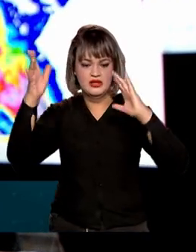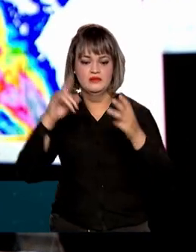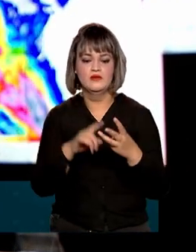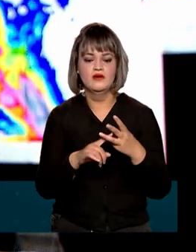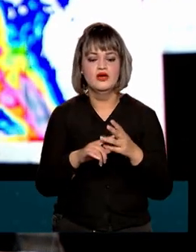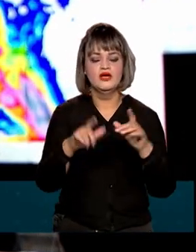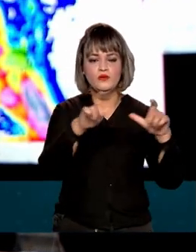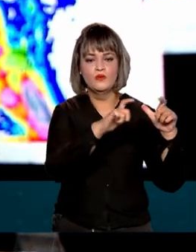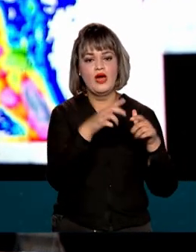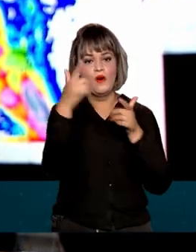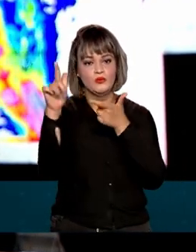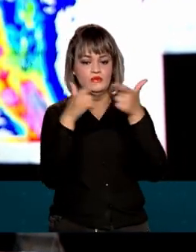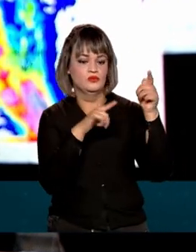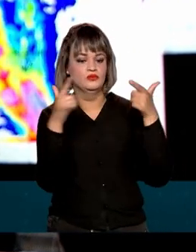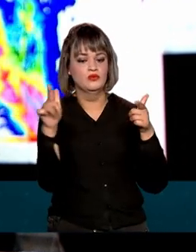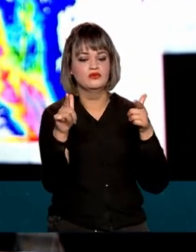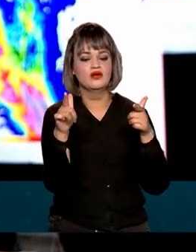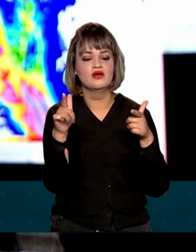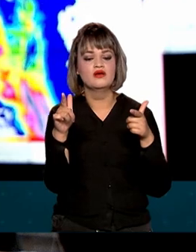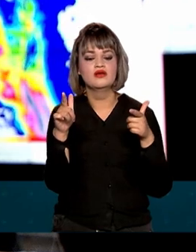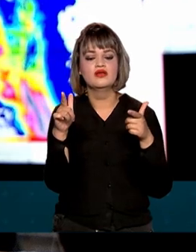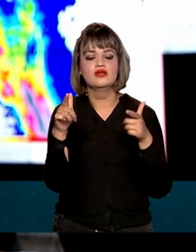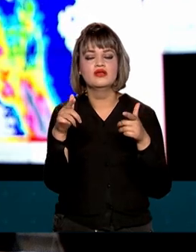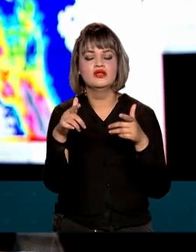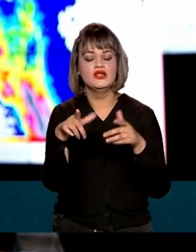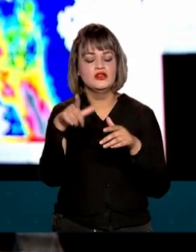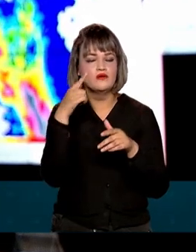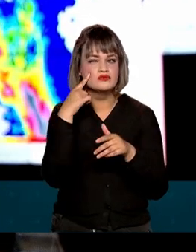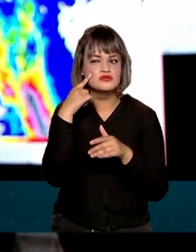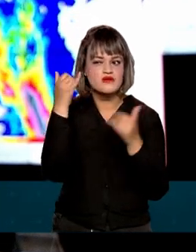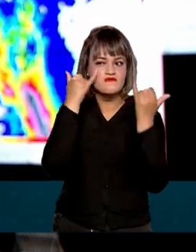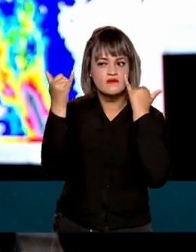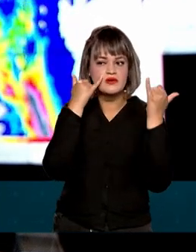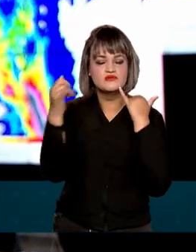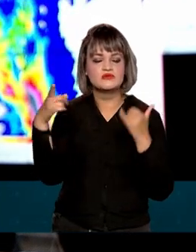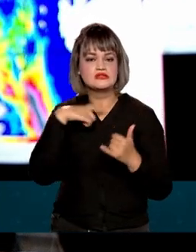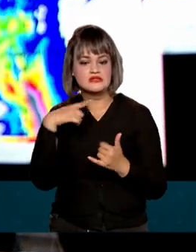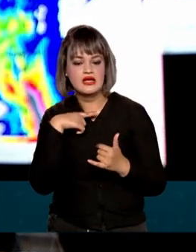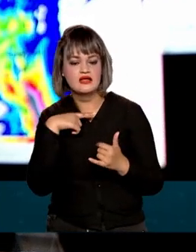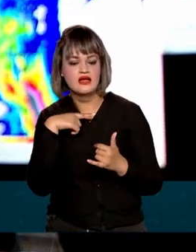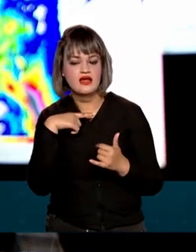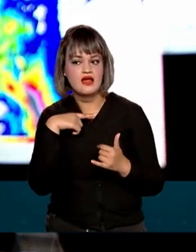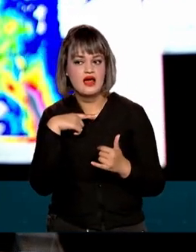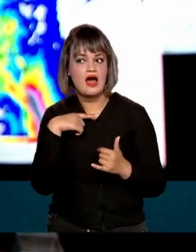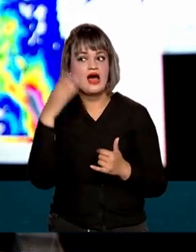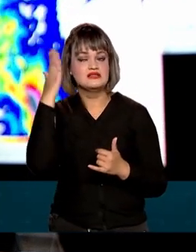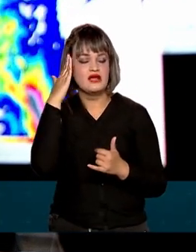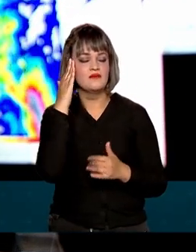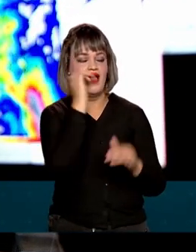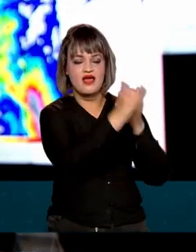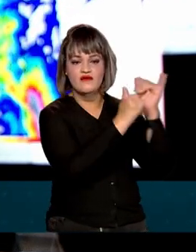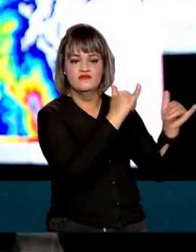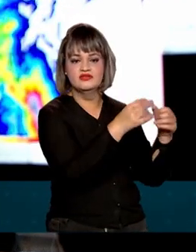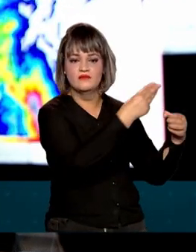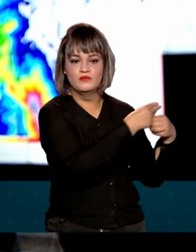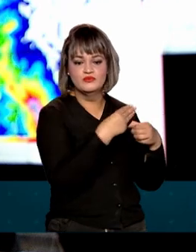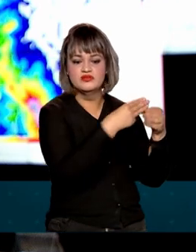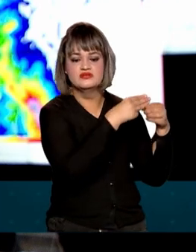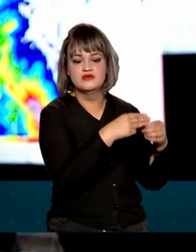várias outras agências com as quais nós colhemos e produzimos informações e as repassamos para estados e municípios